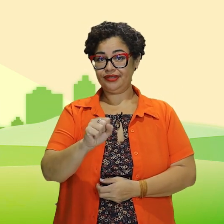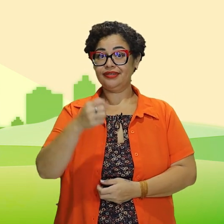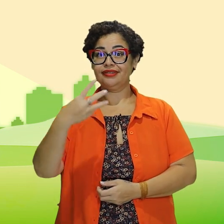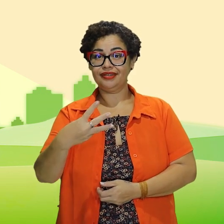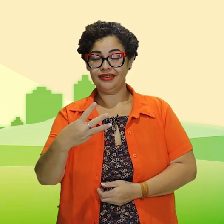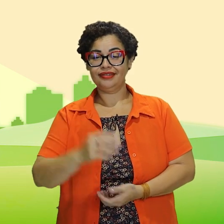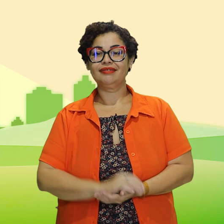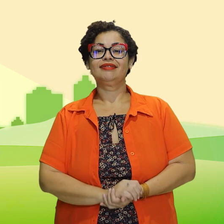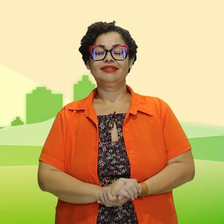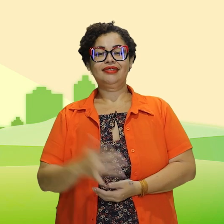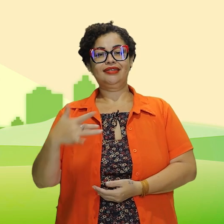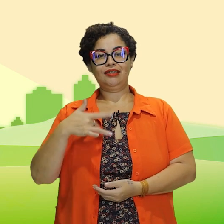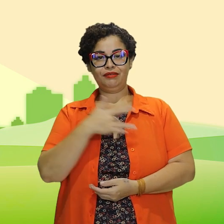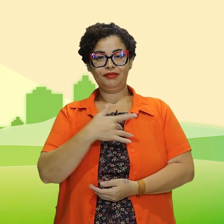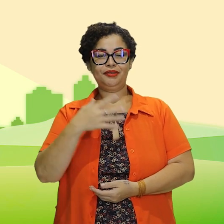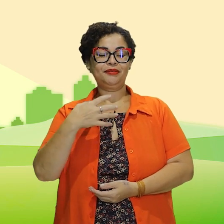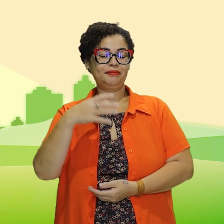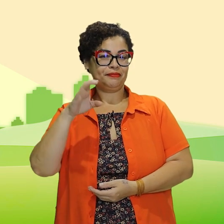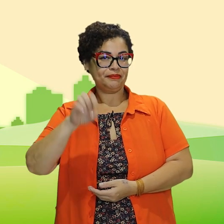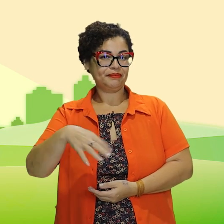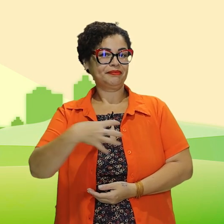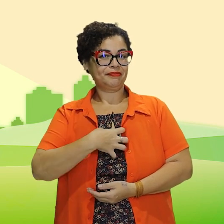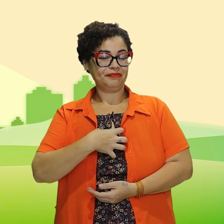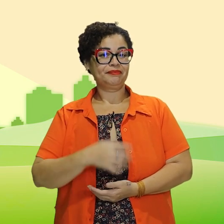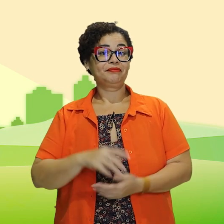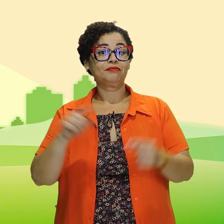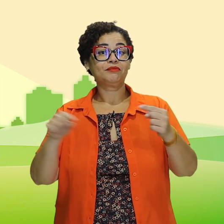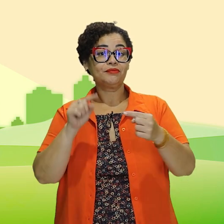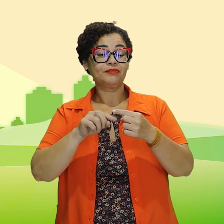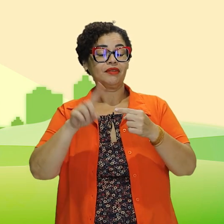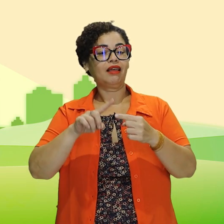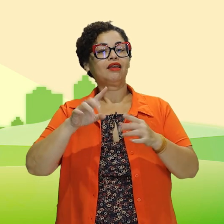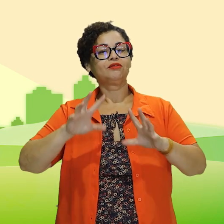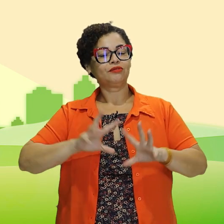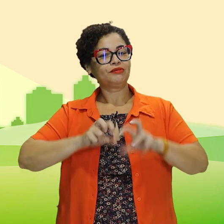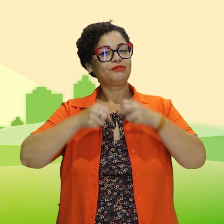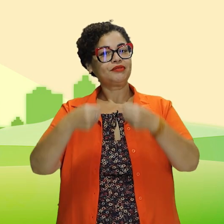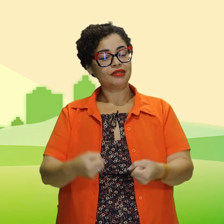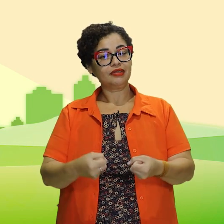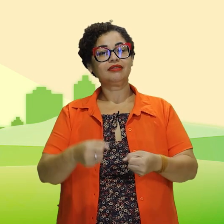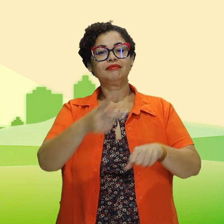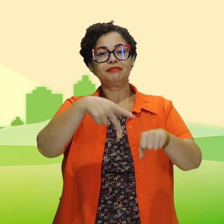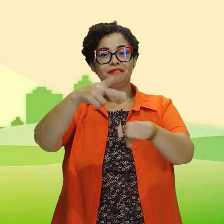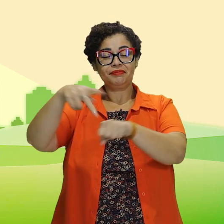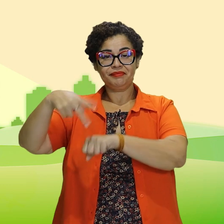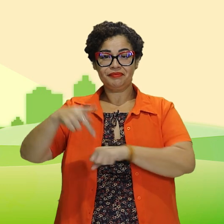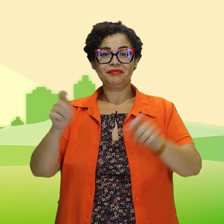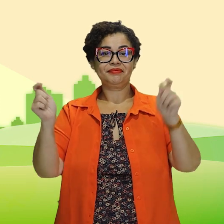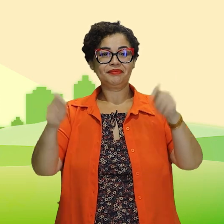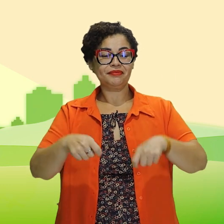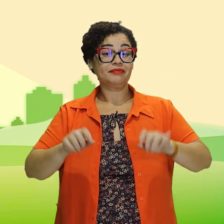-3, saúde e bem-estar, cuja meta é fortalecer a capacidade dos países,